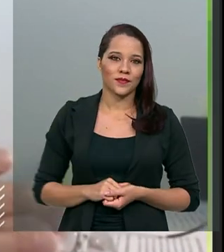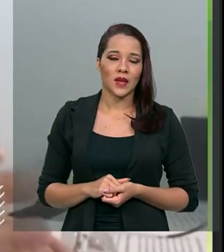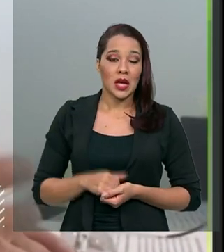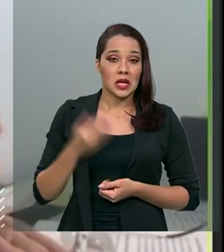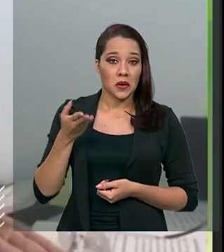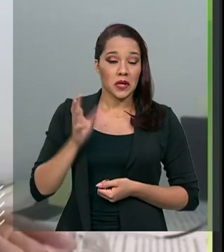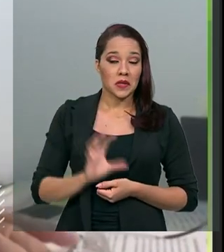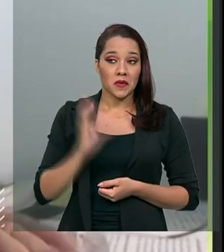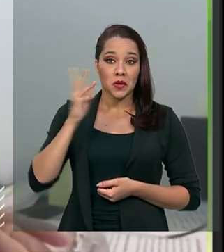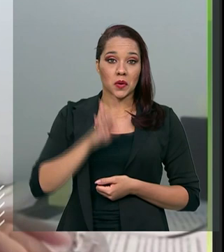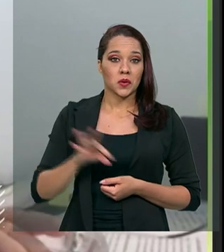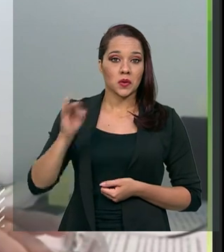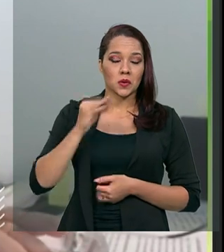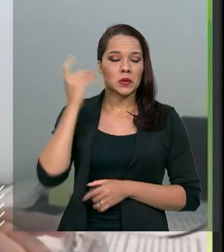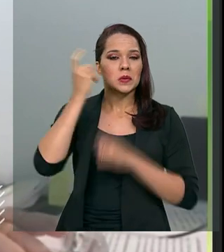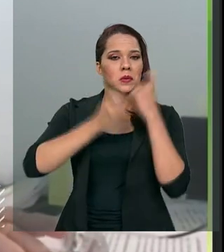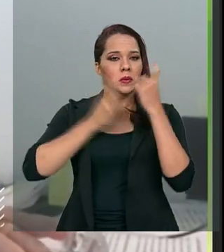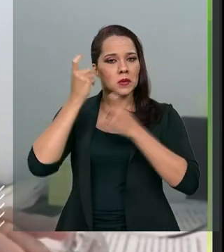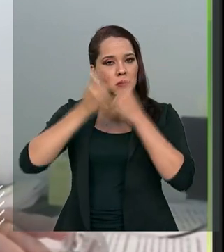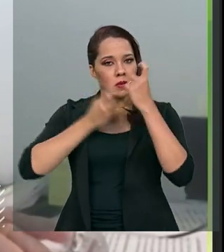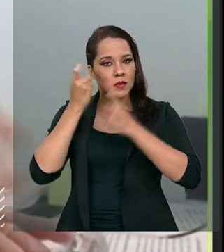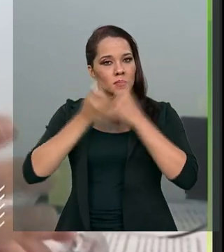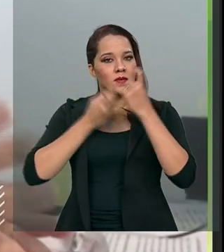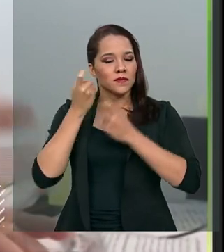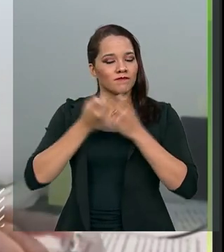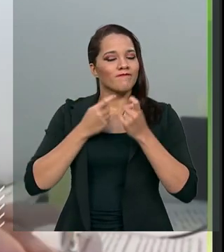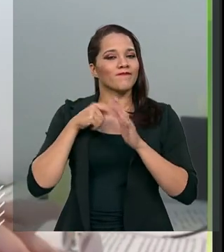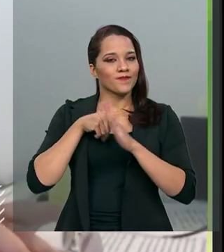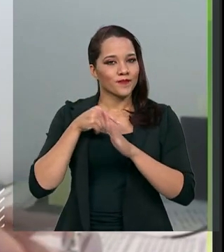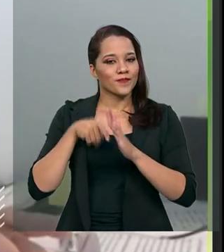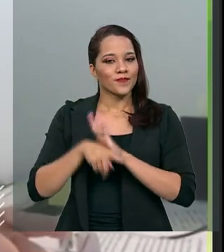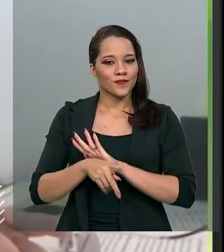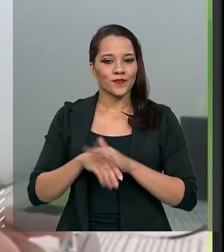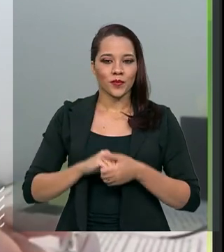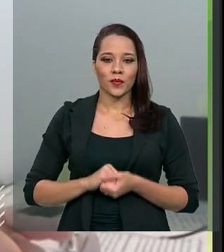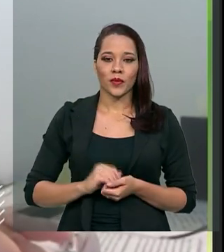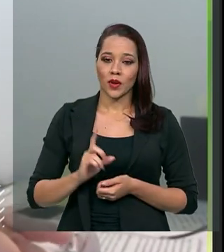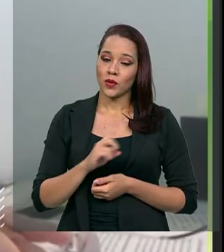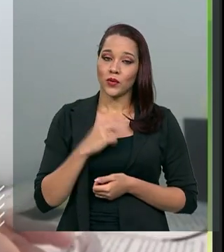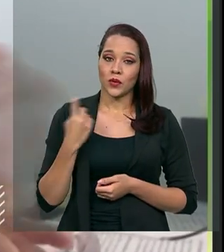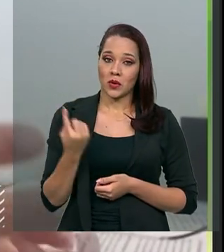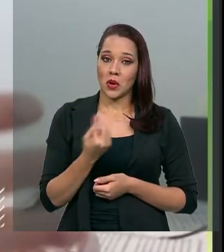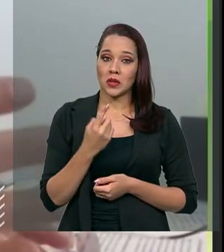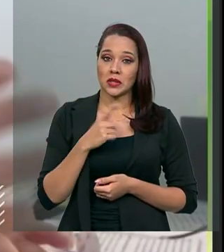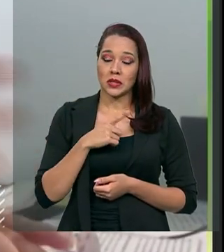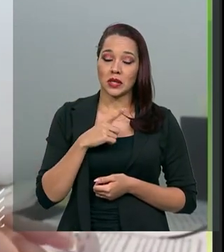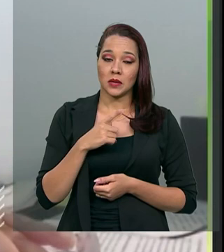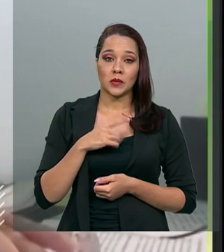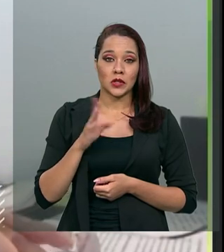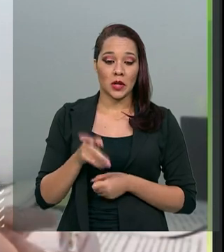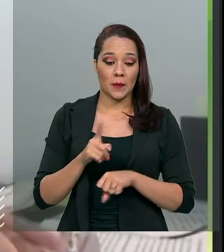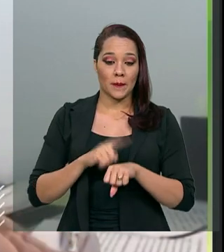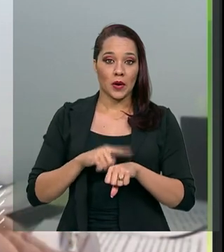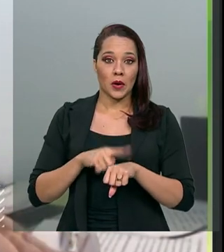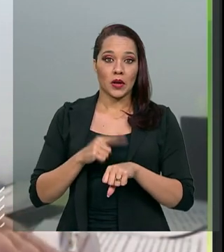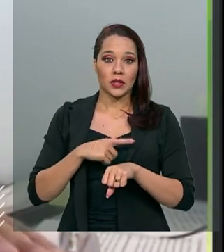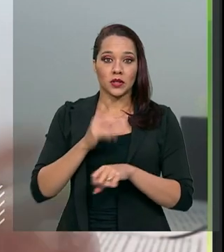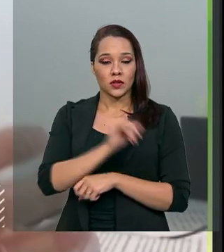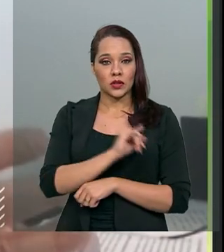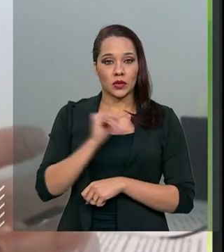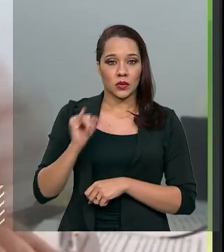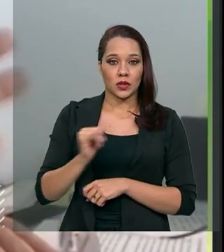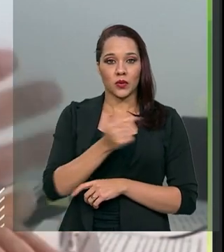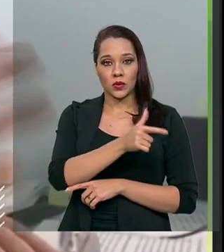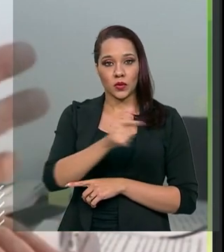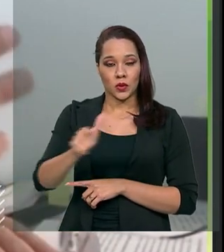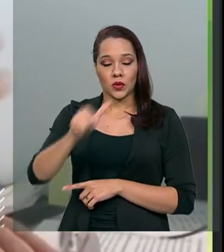fatores todos nos preocupam profundamente. Nós estamos prontos, enquanto instituição e enquanto os